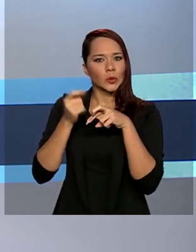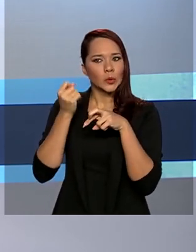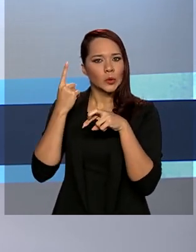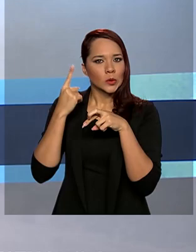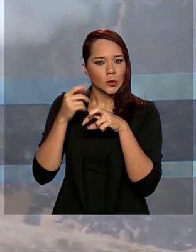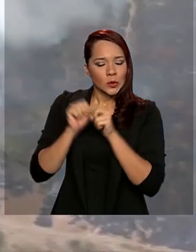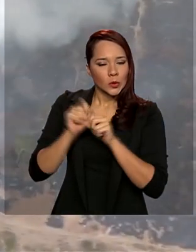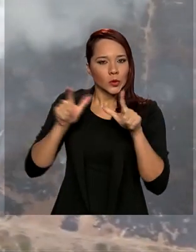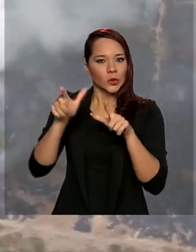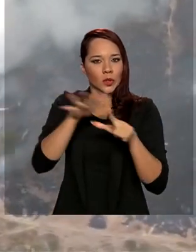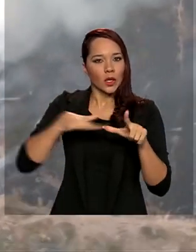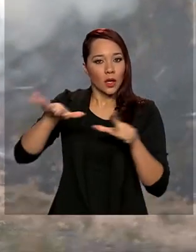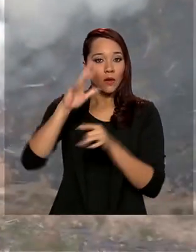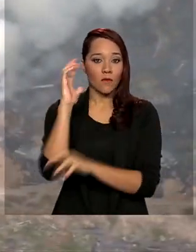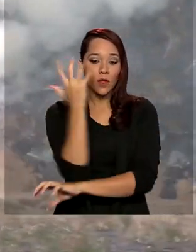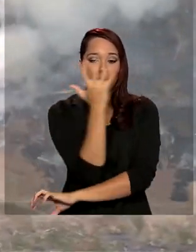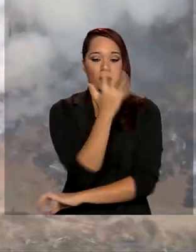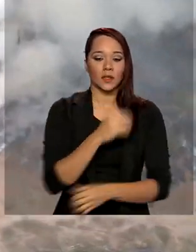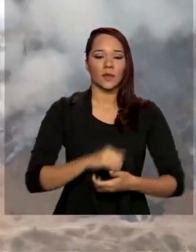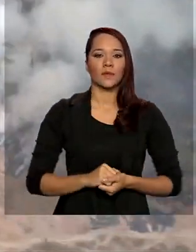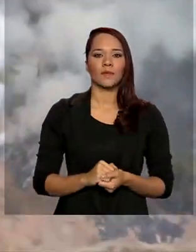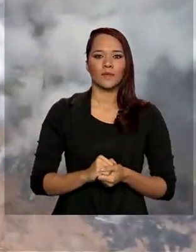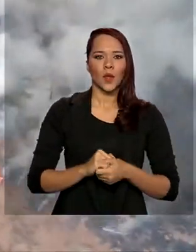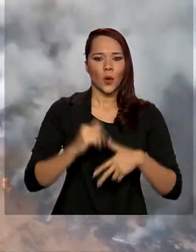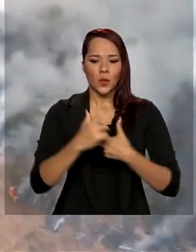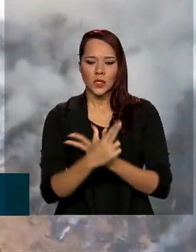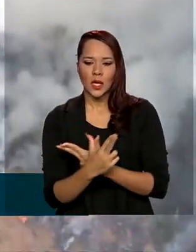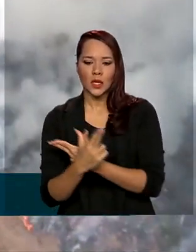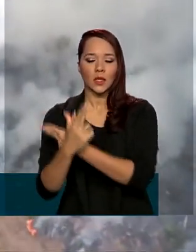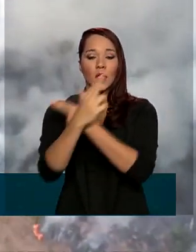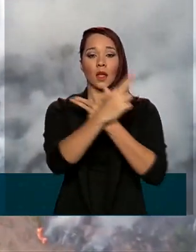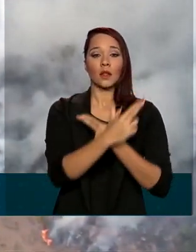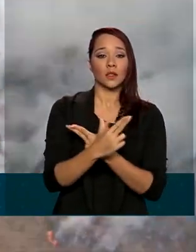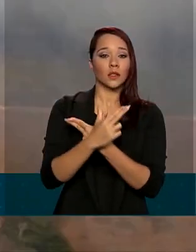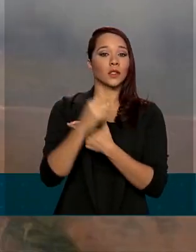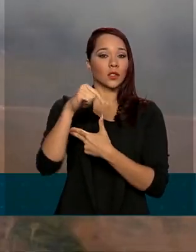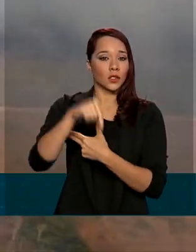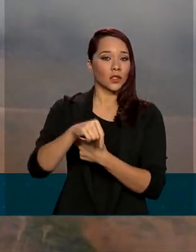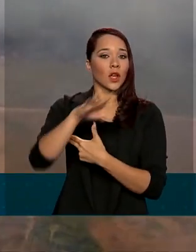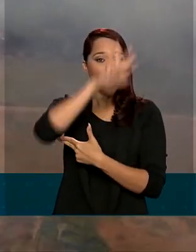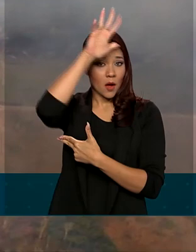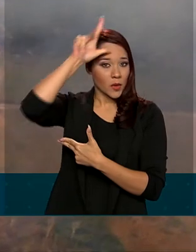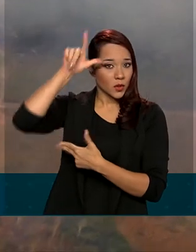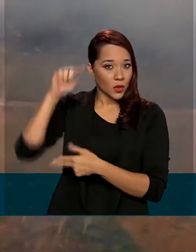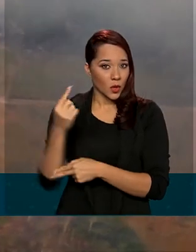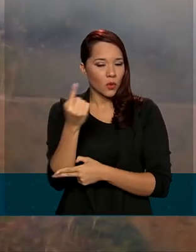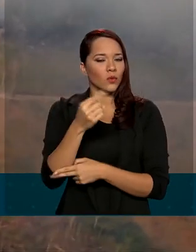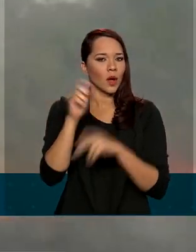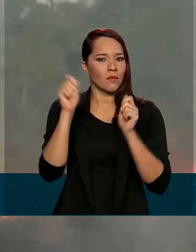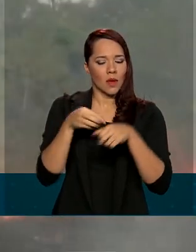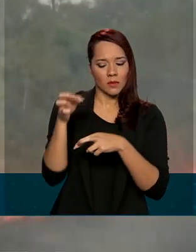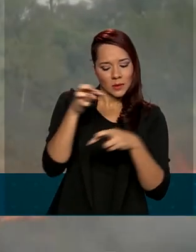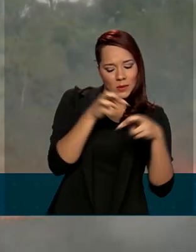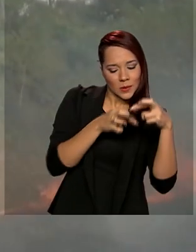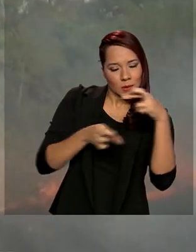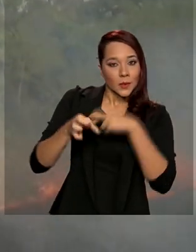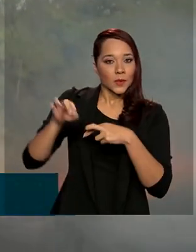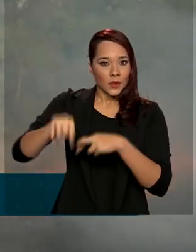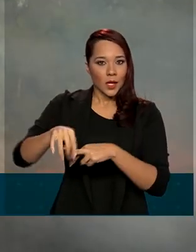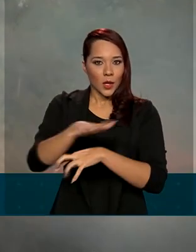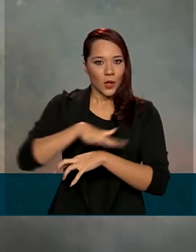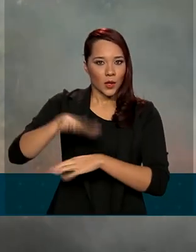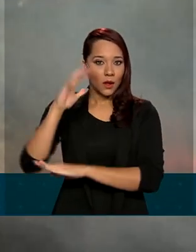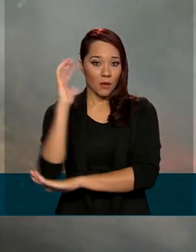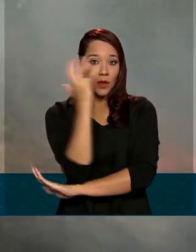floresta. O satélite Amazônia 1 vai ampliar a capacidade de monitoramento da Amazônia, contribuindo